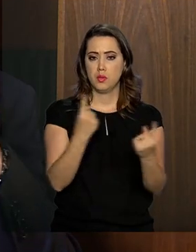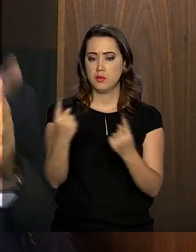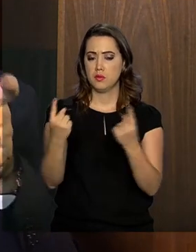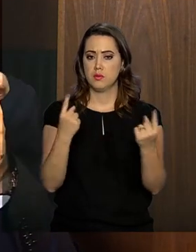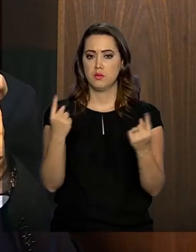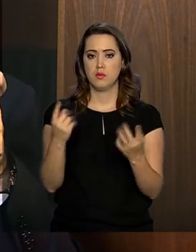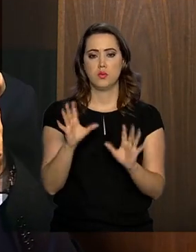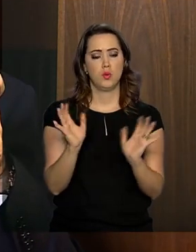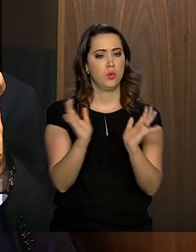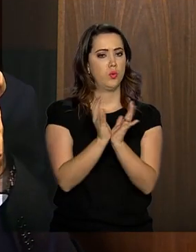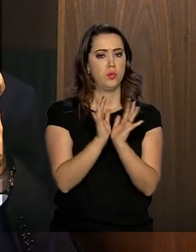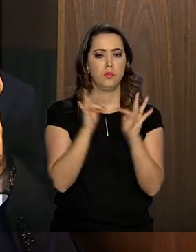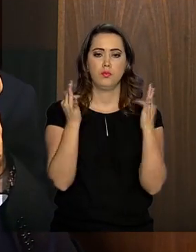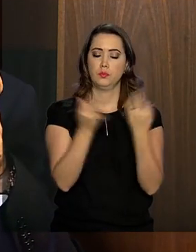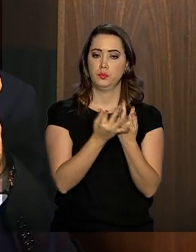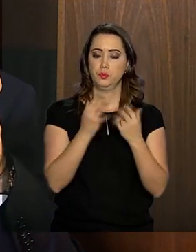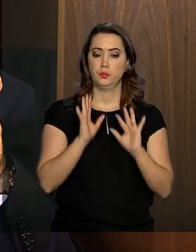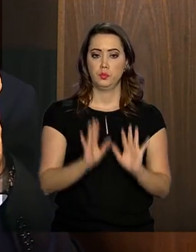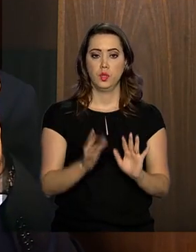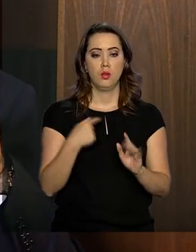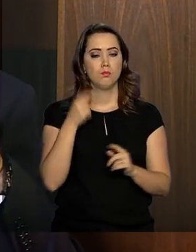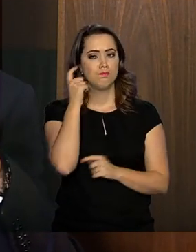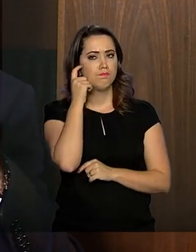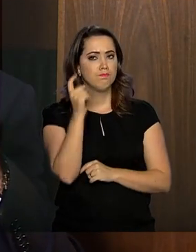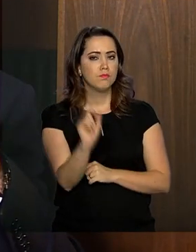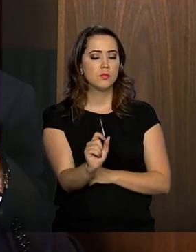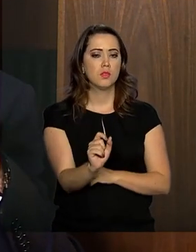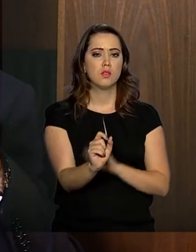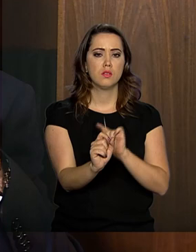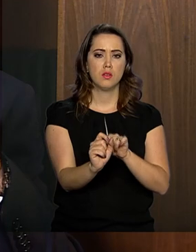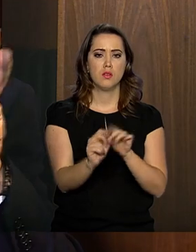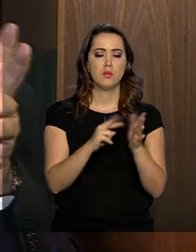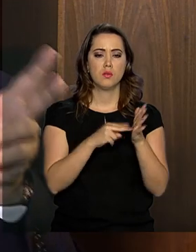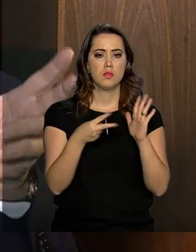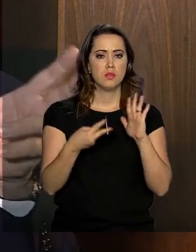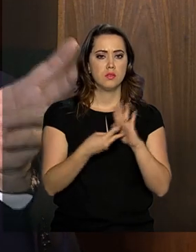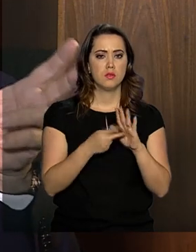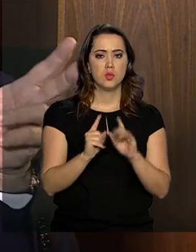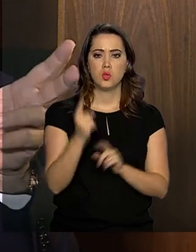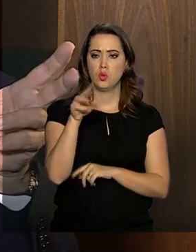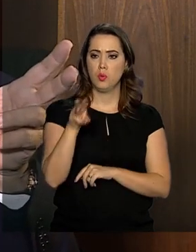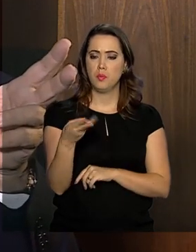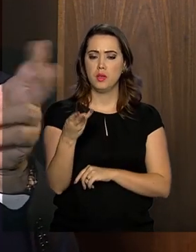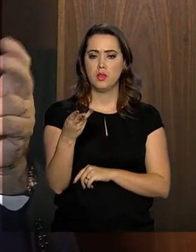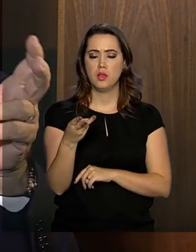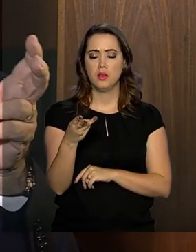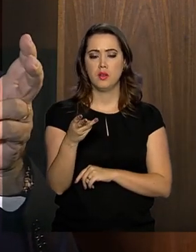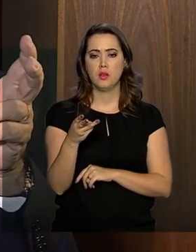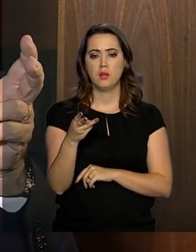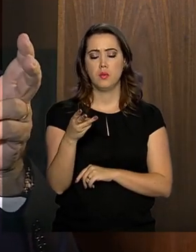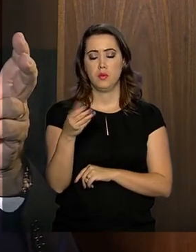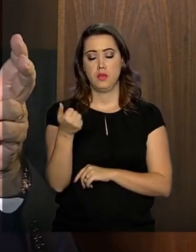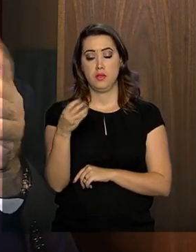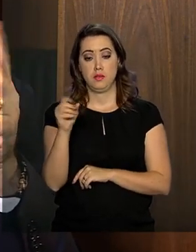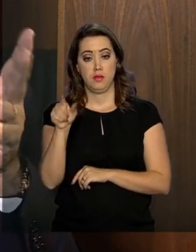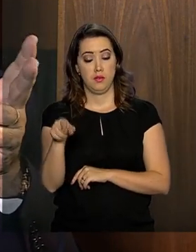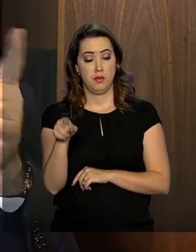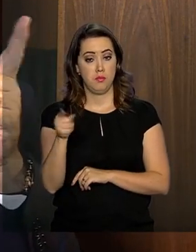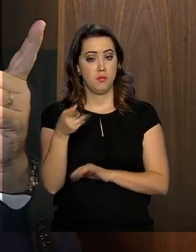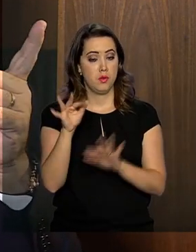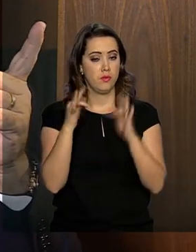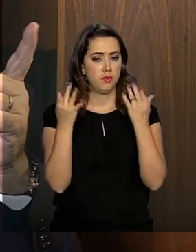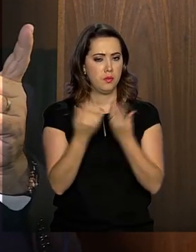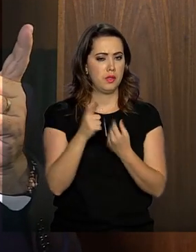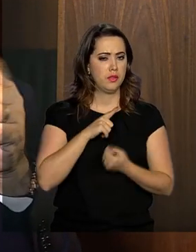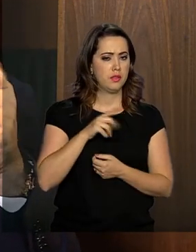pessoa e não por grupo familiar. Nós imaginamos que isso vai significar que, em vez de um milhão e cem mil famílias, nós vamos ter em torno de três